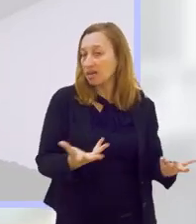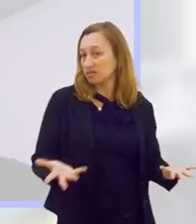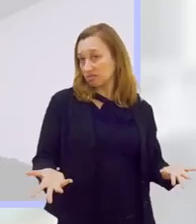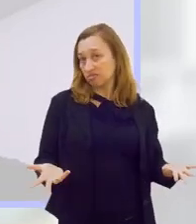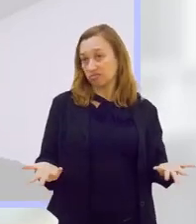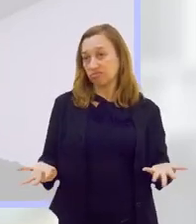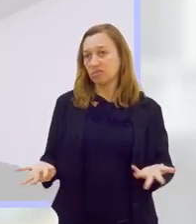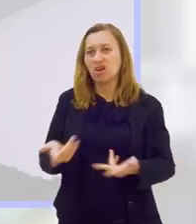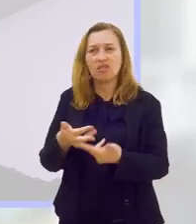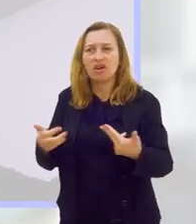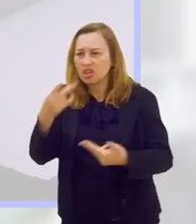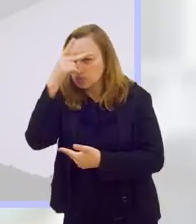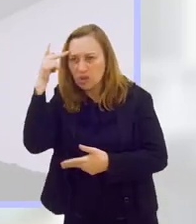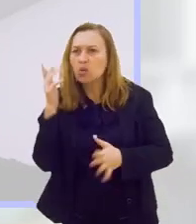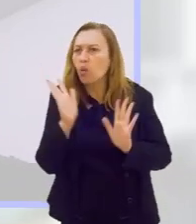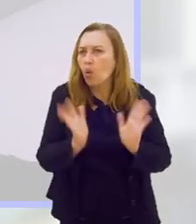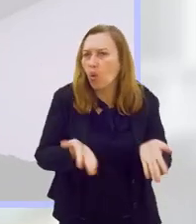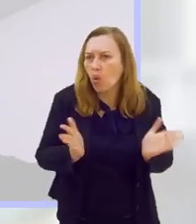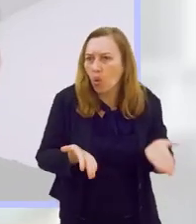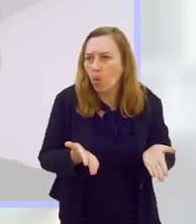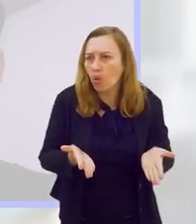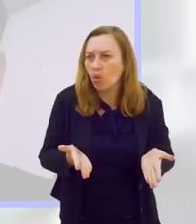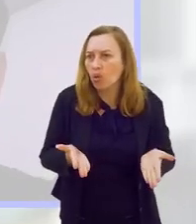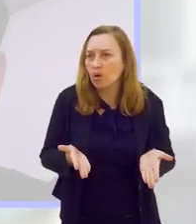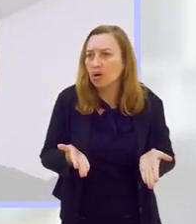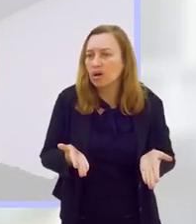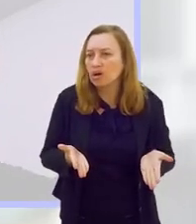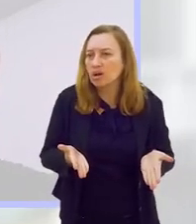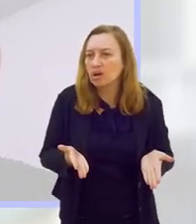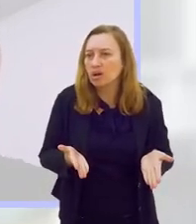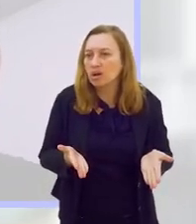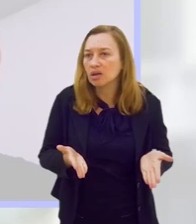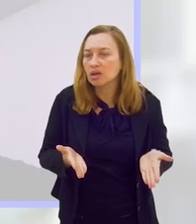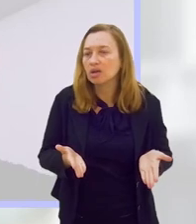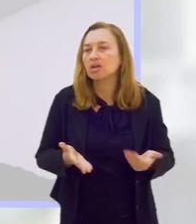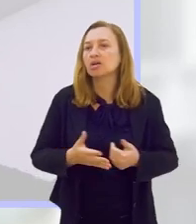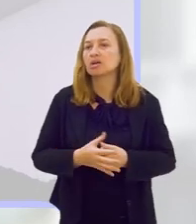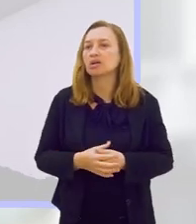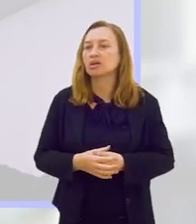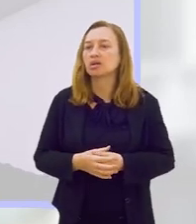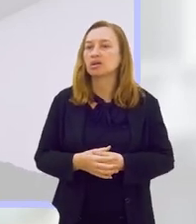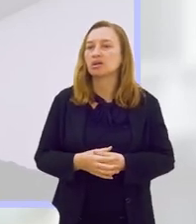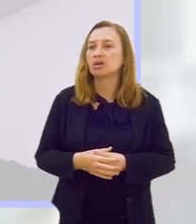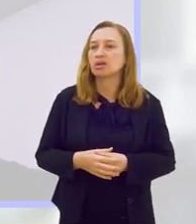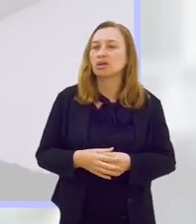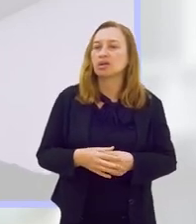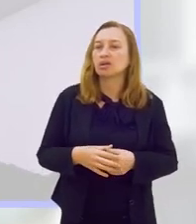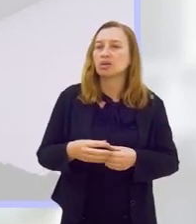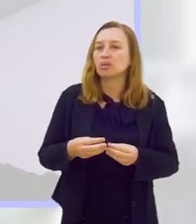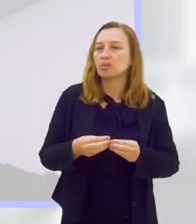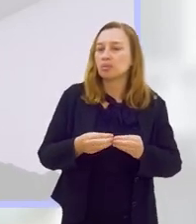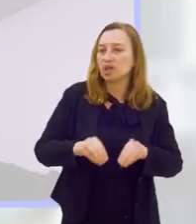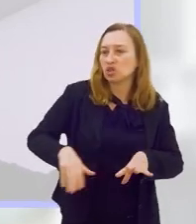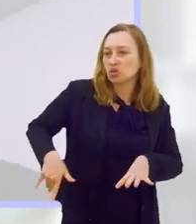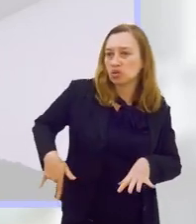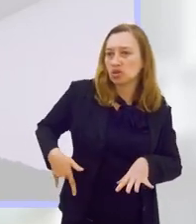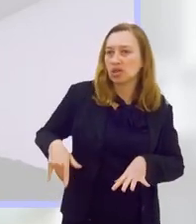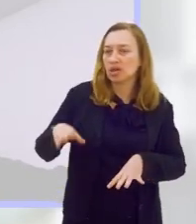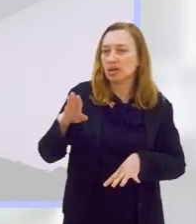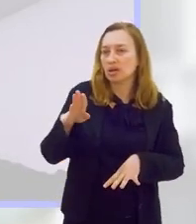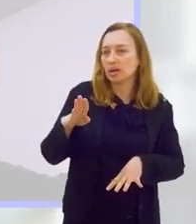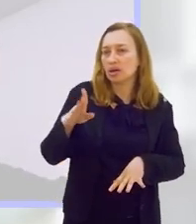da lombar, por incrível que pareça, é por falta de mobilidade, movimento, falta de atividade física